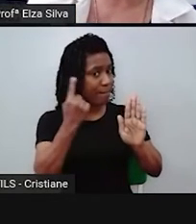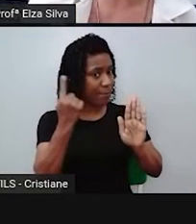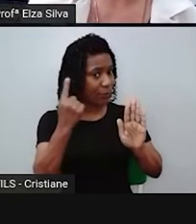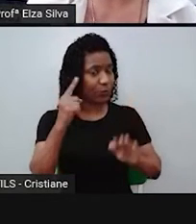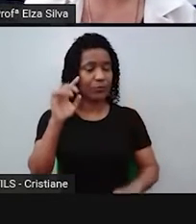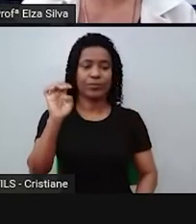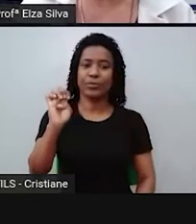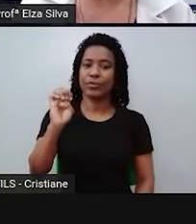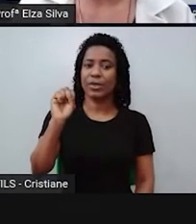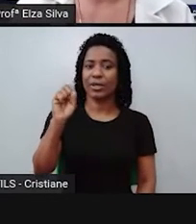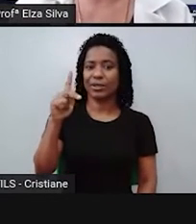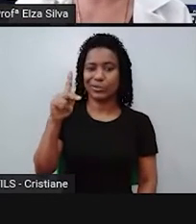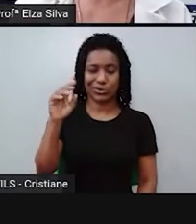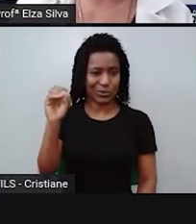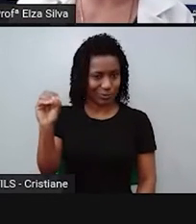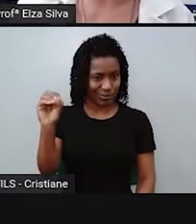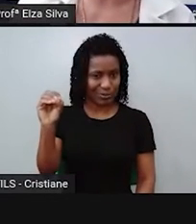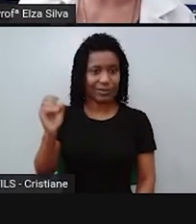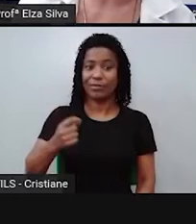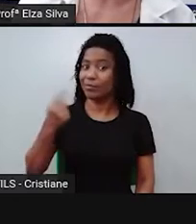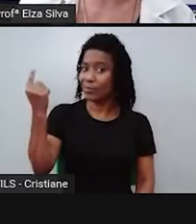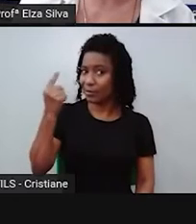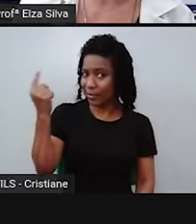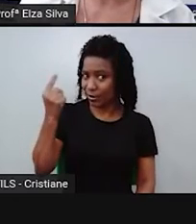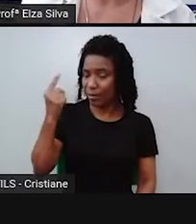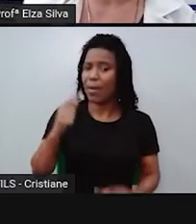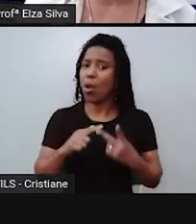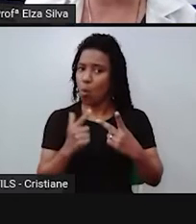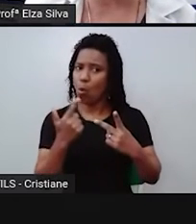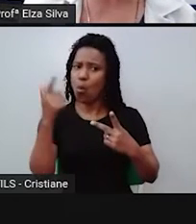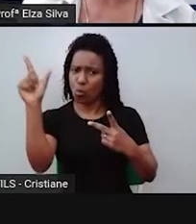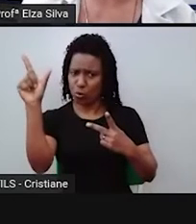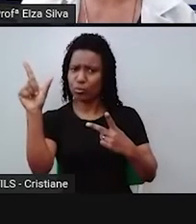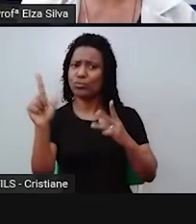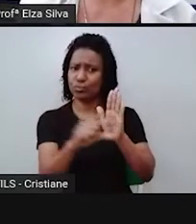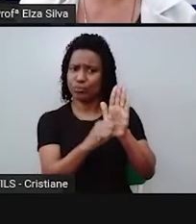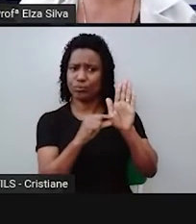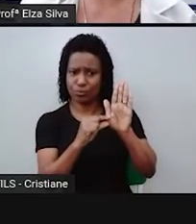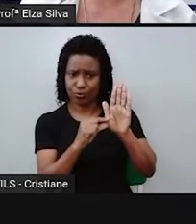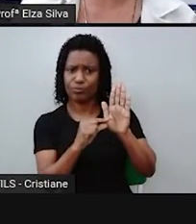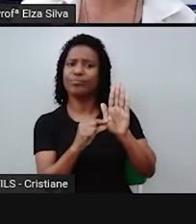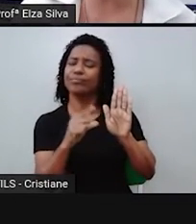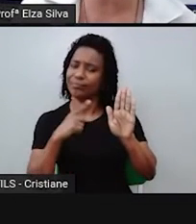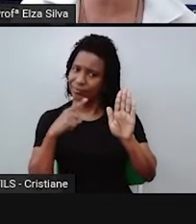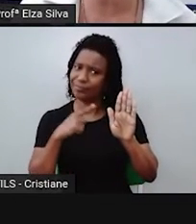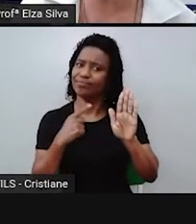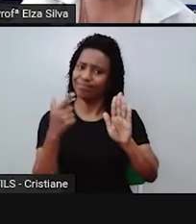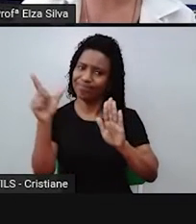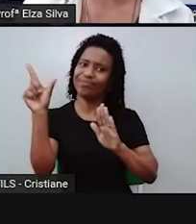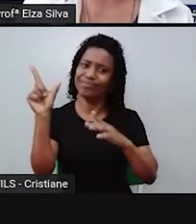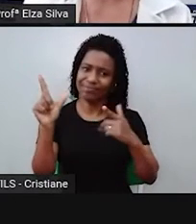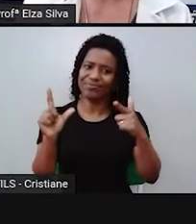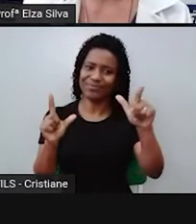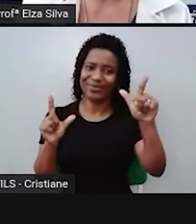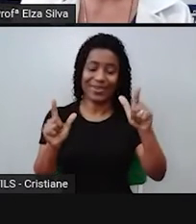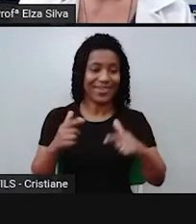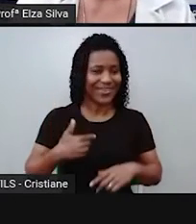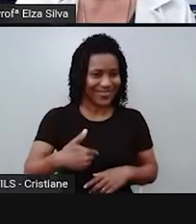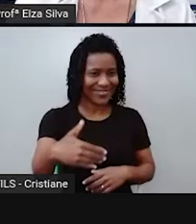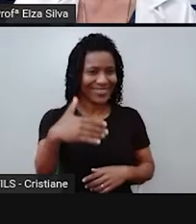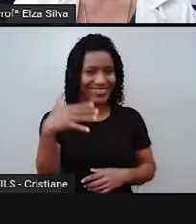exemplo, de La Fontaine e de Fébolo. Ok? Let's go! Vamos aprender um pouco mais sobre esse gênero.